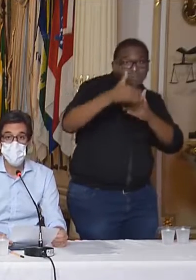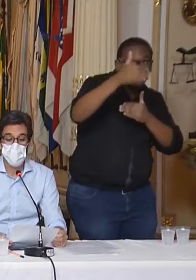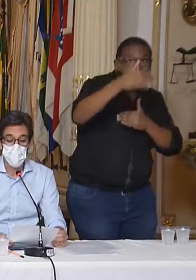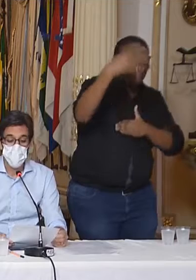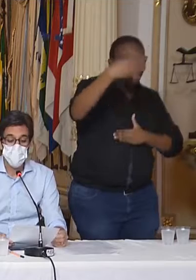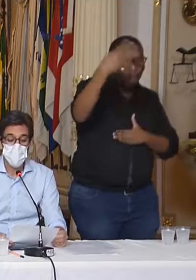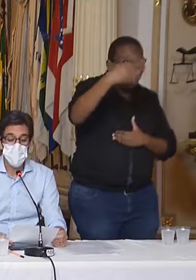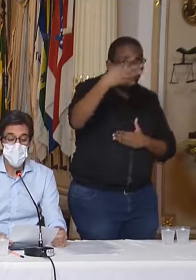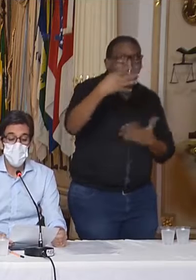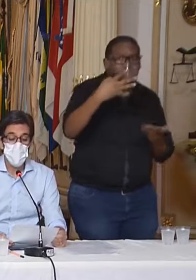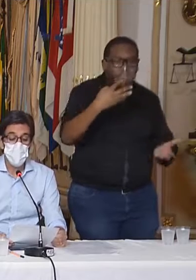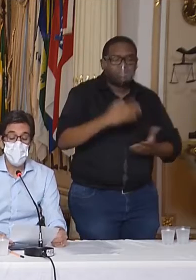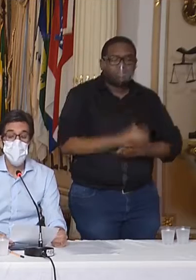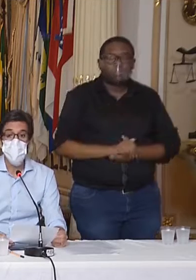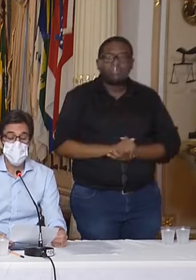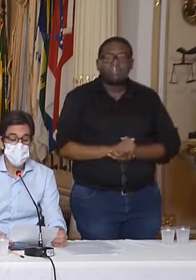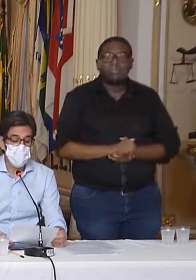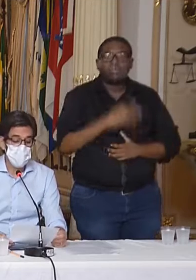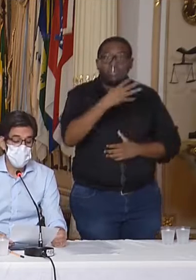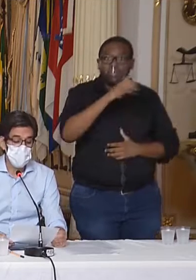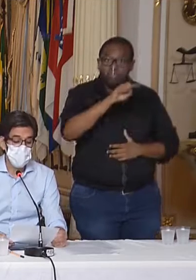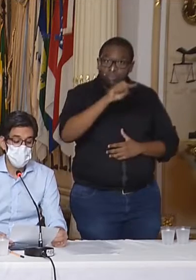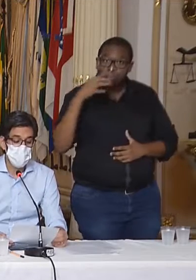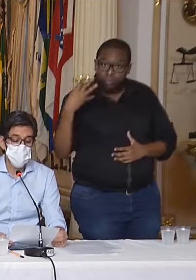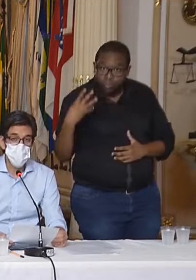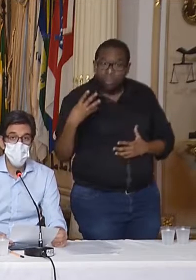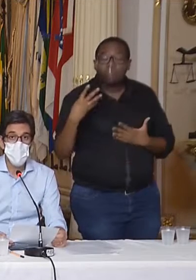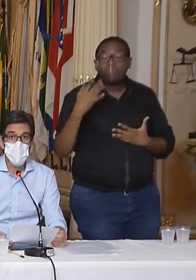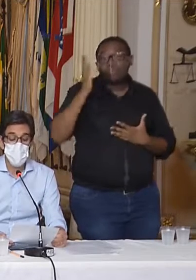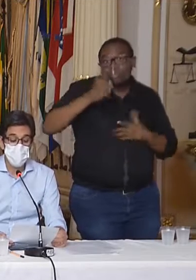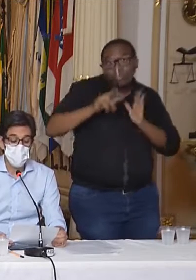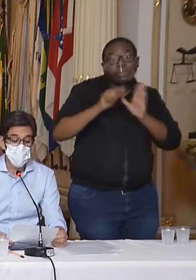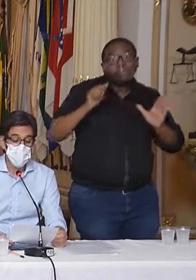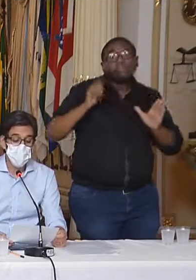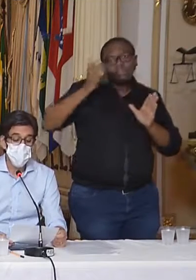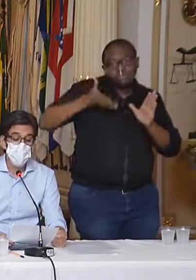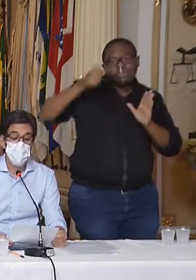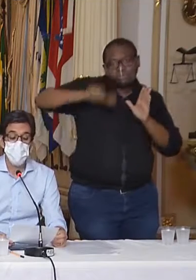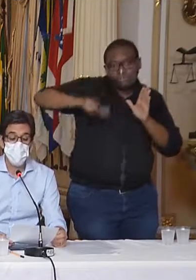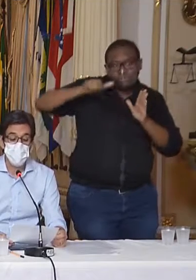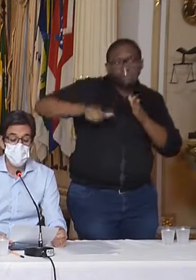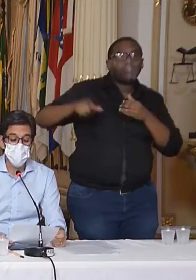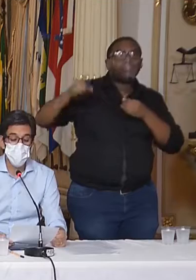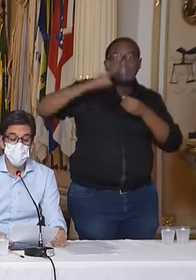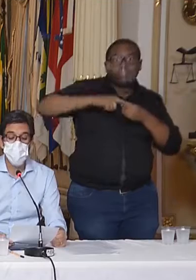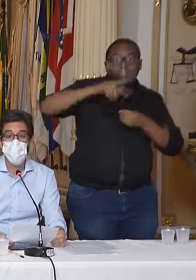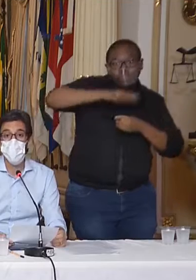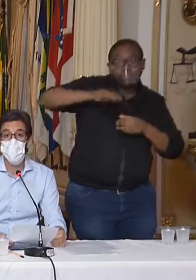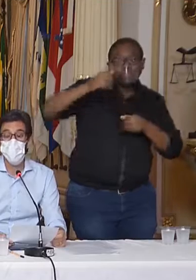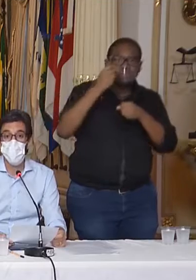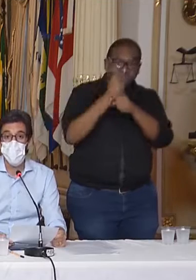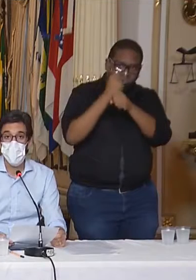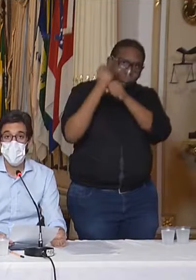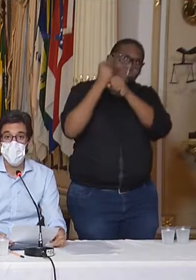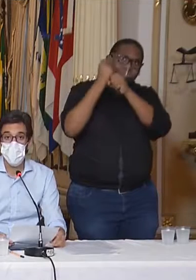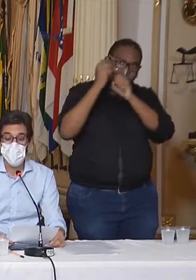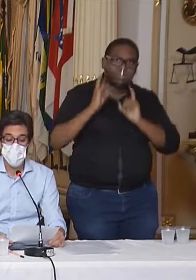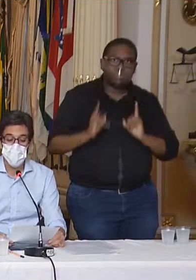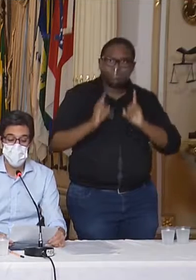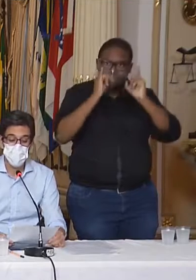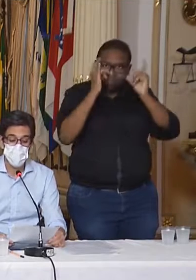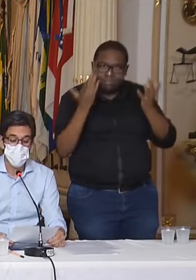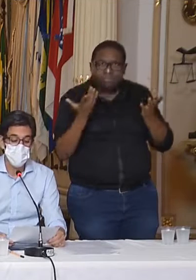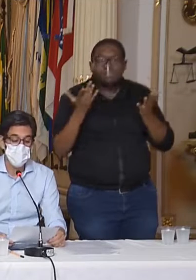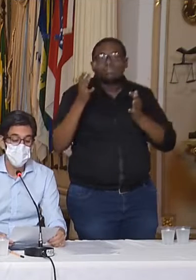4.4, com itens que já estavam previstos, com a volta da construção civil, que estava operando com 50%